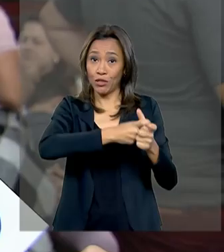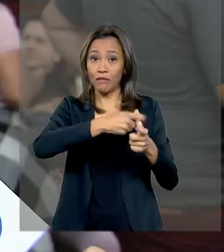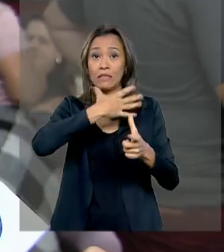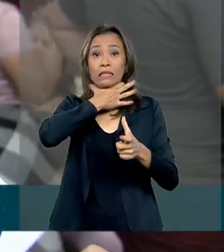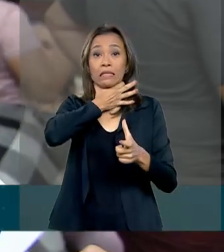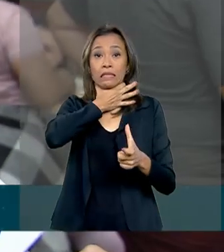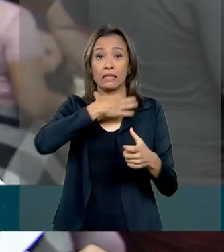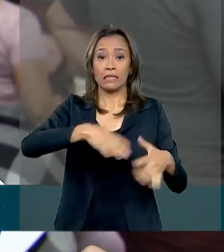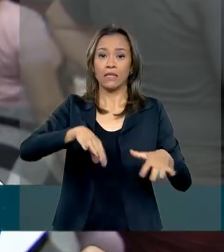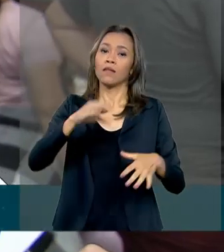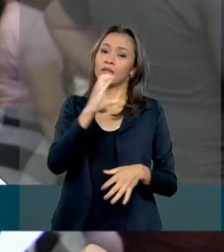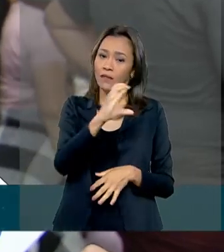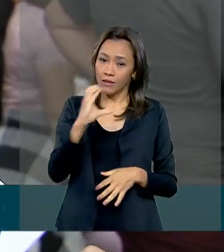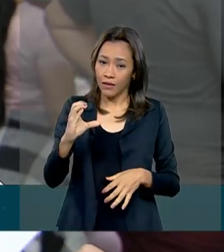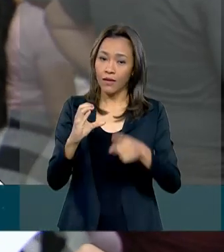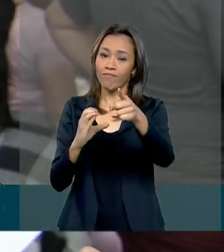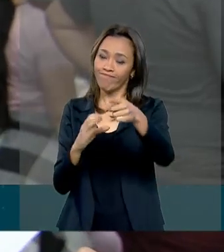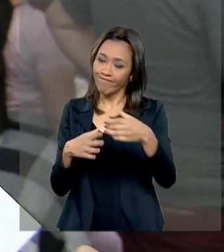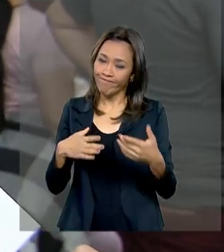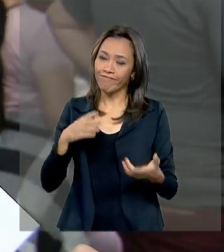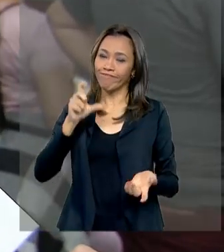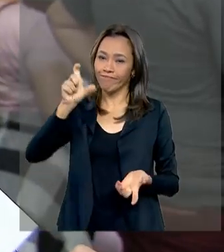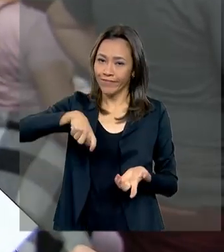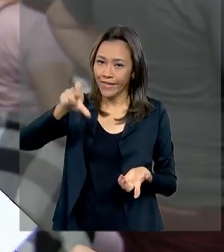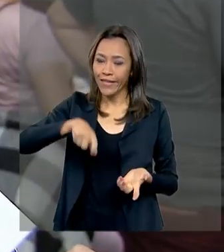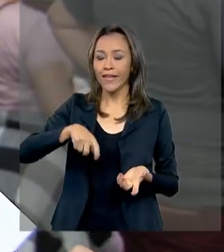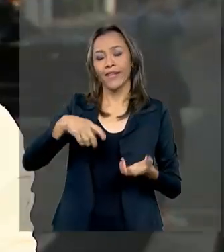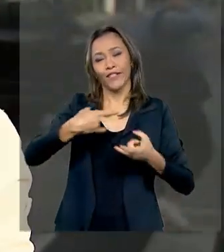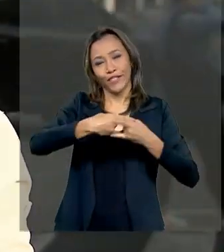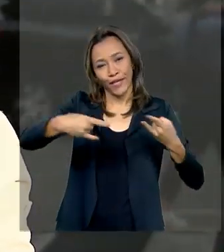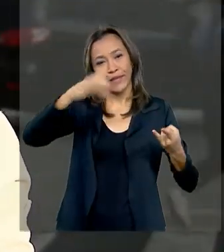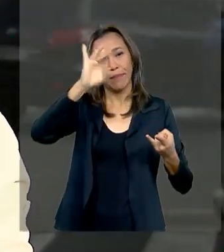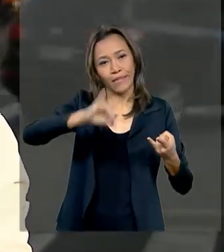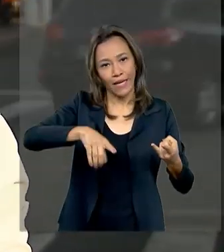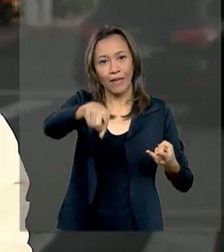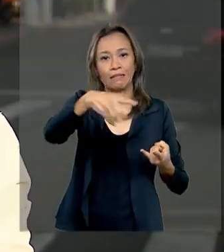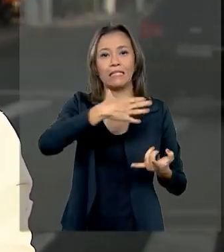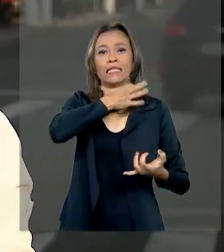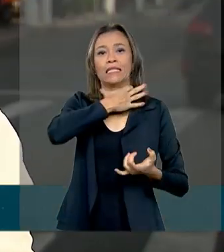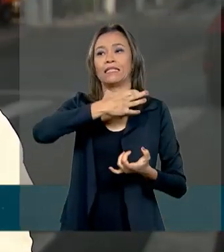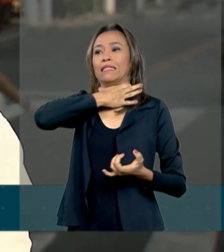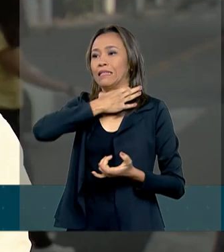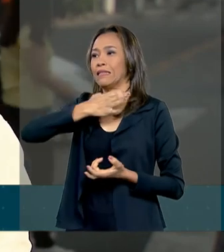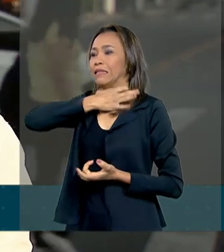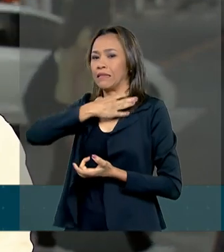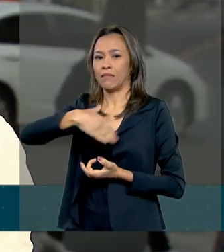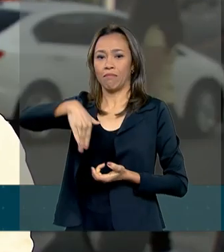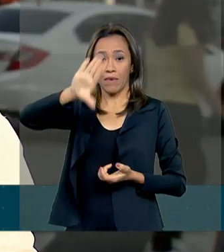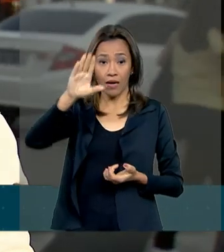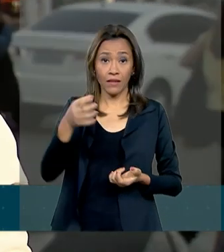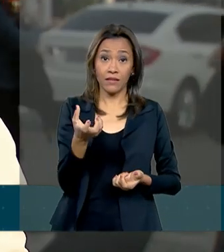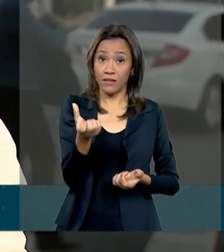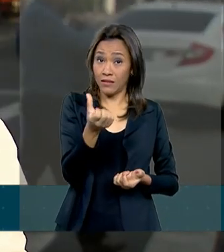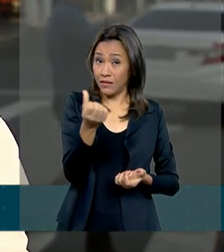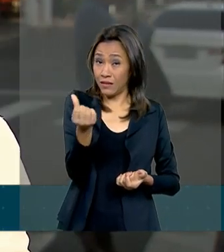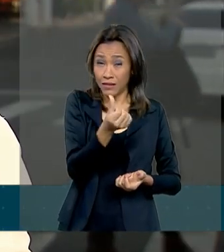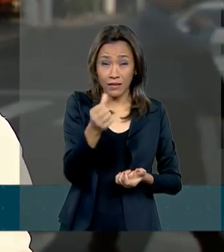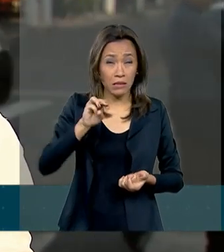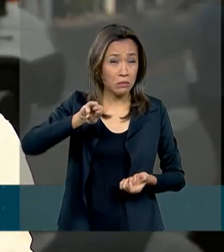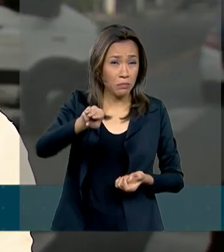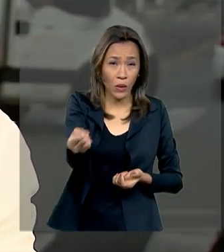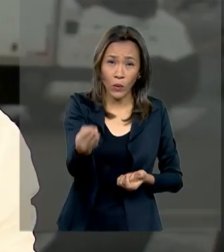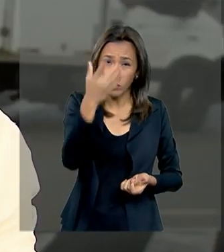cartão de crédito, limite do banco, cheque especial, né? Mais de 63 milhões de brasileiros estão com alguma conta em